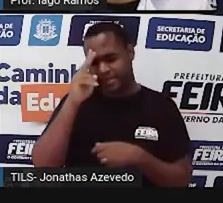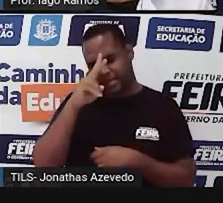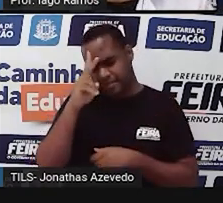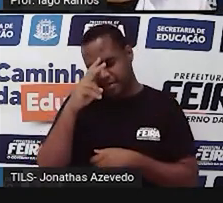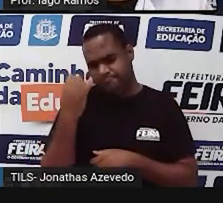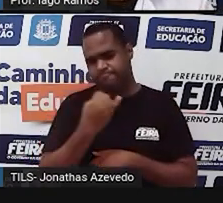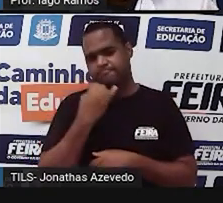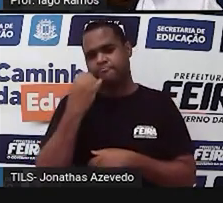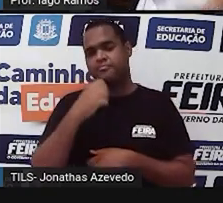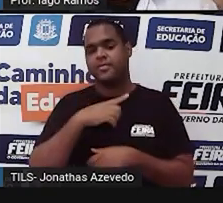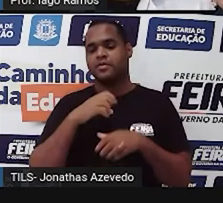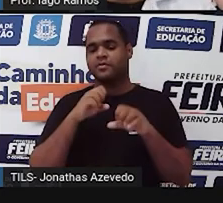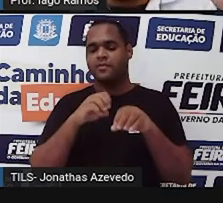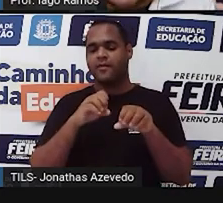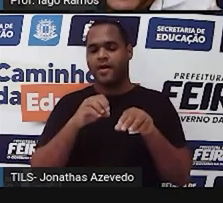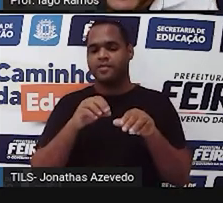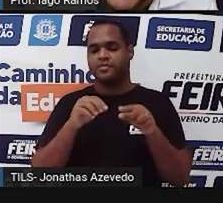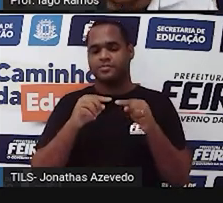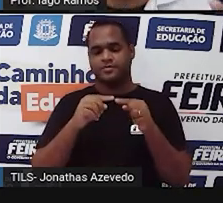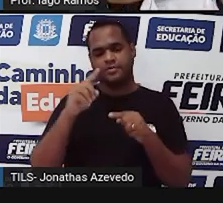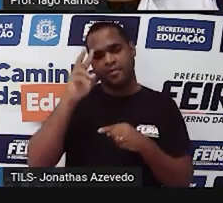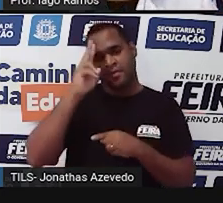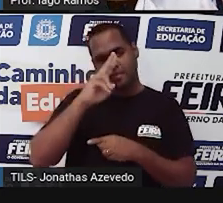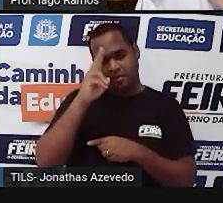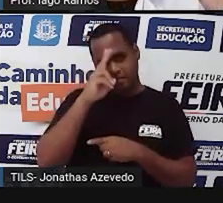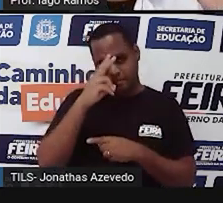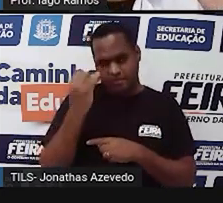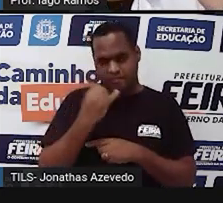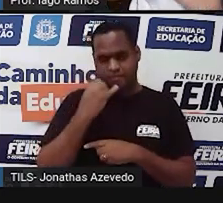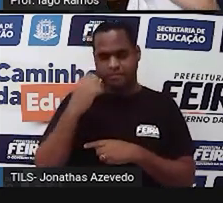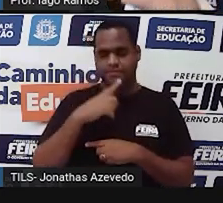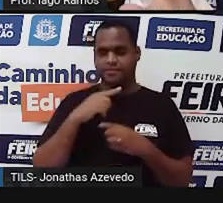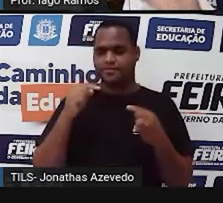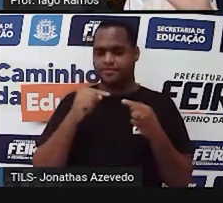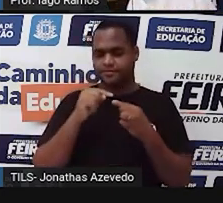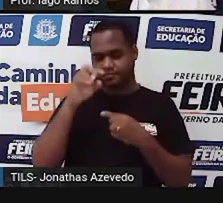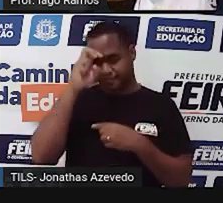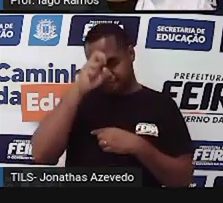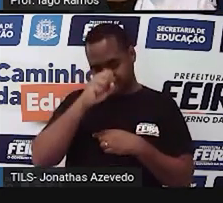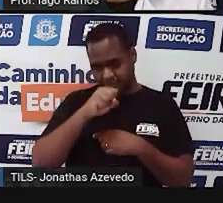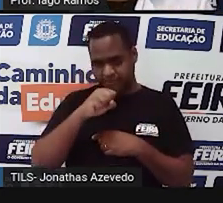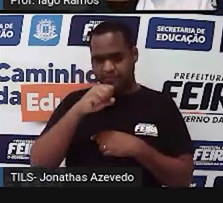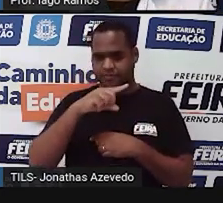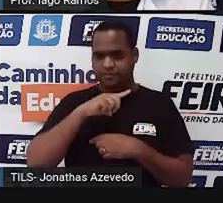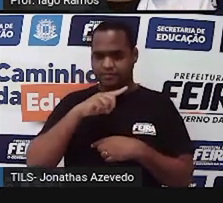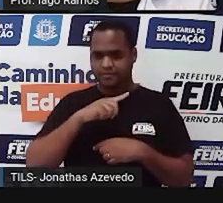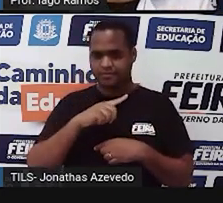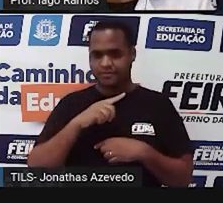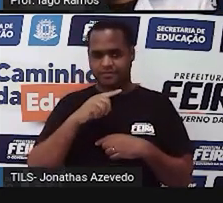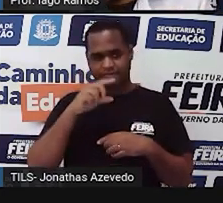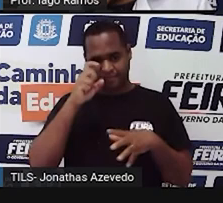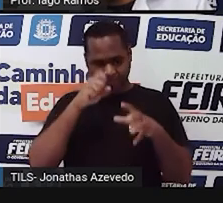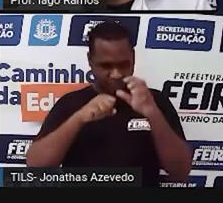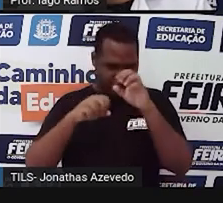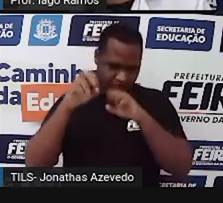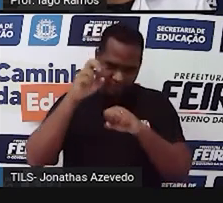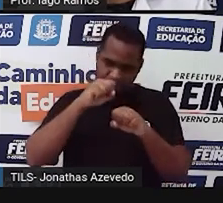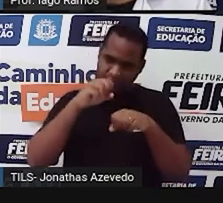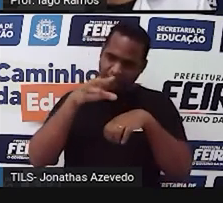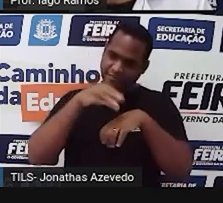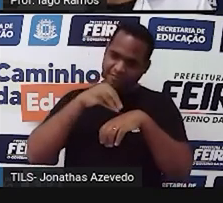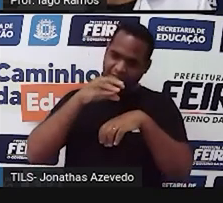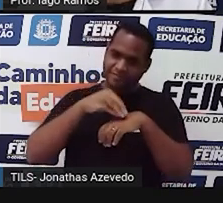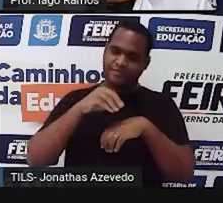momentos da aula e nessas lembranças você vai aprendendo, né, as coisas que a gente trouxe aqui.